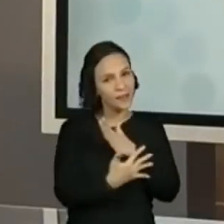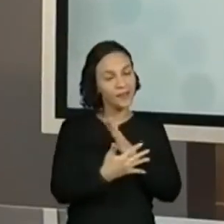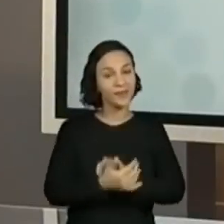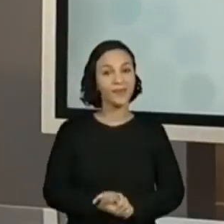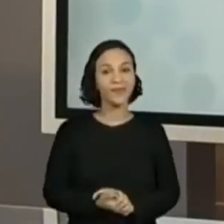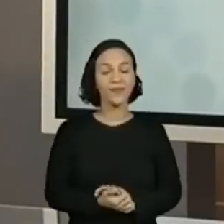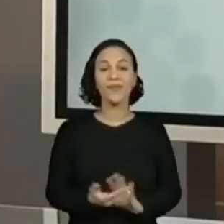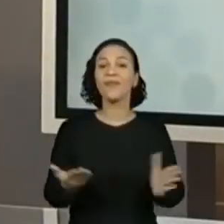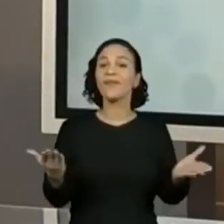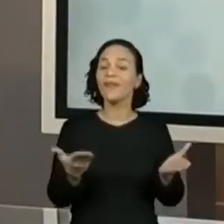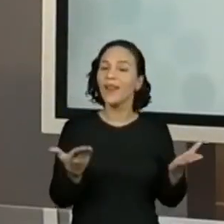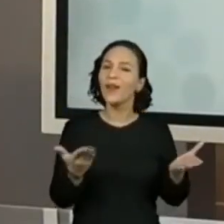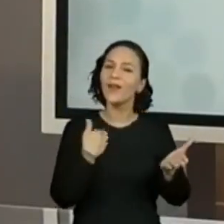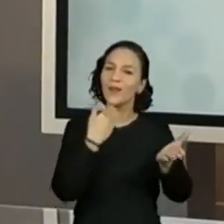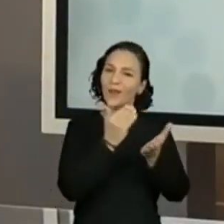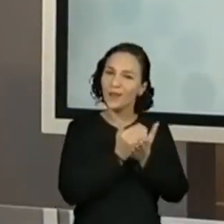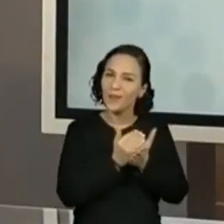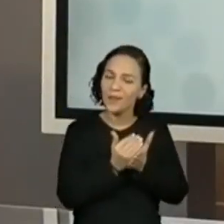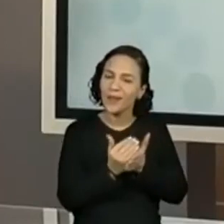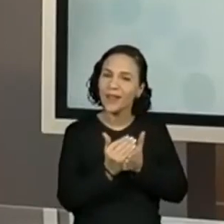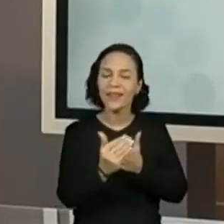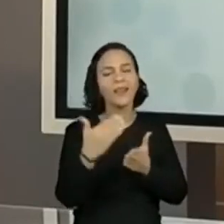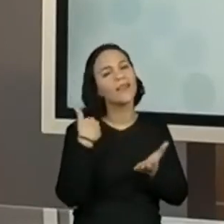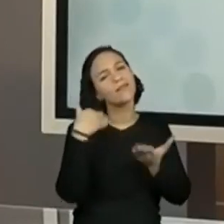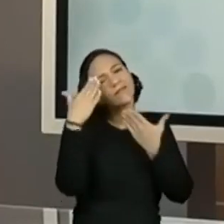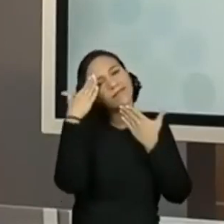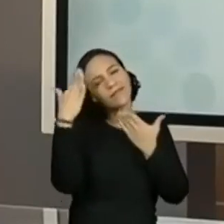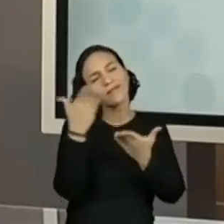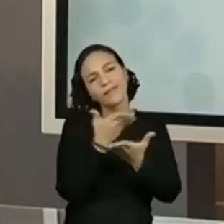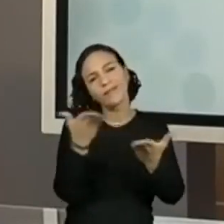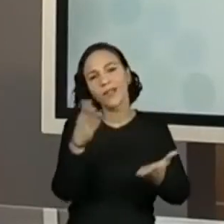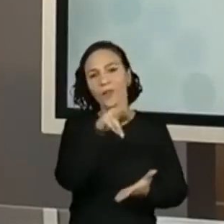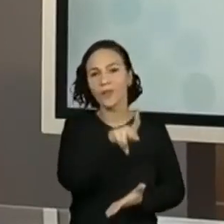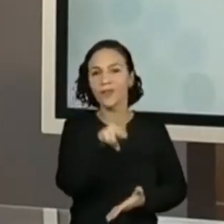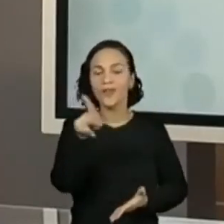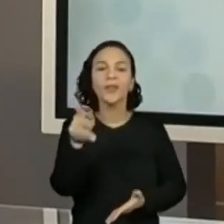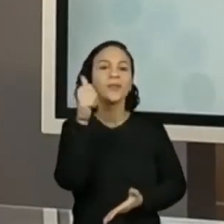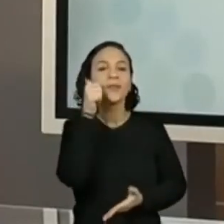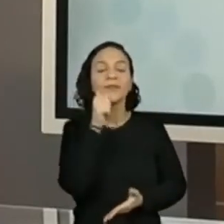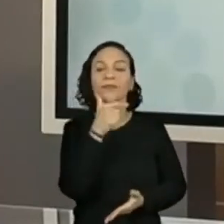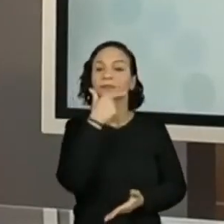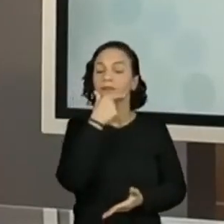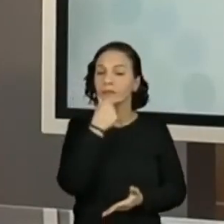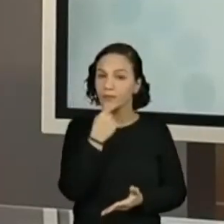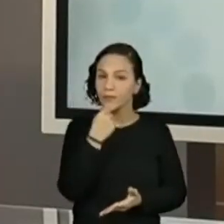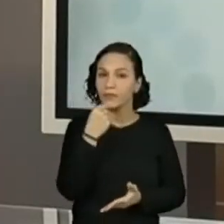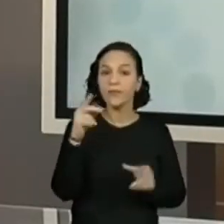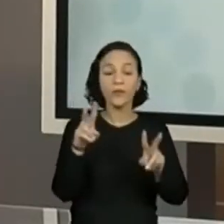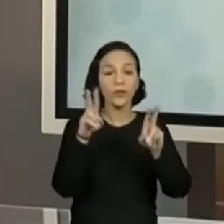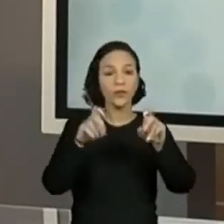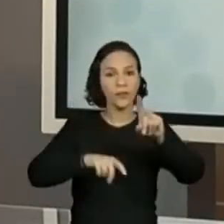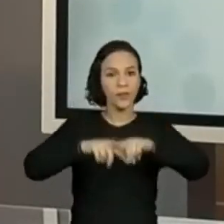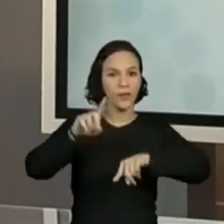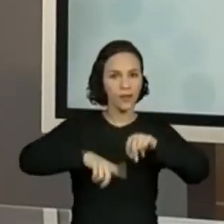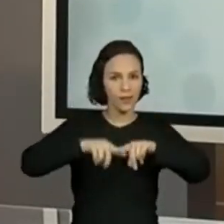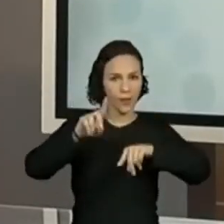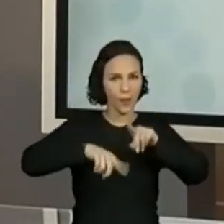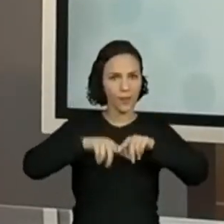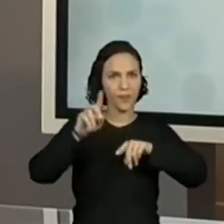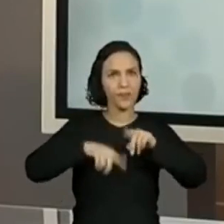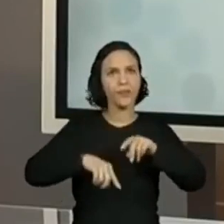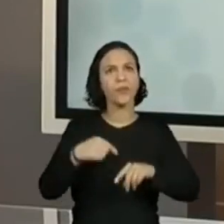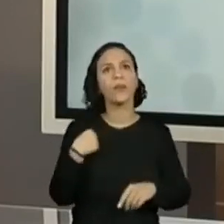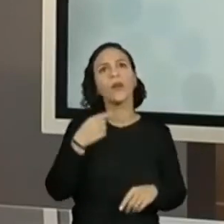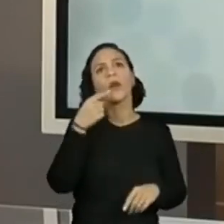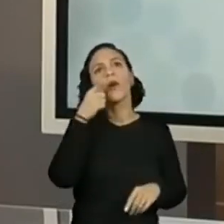E antes de iniciar, eu quero agradecer os professores e as professoras com relação ao material. Ontem,